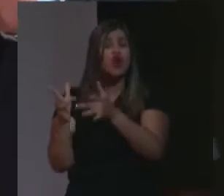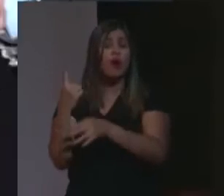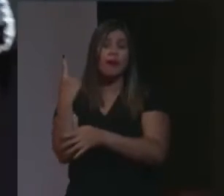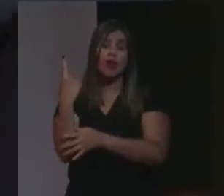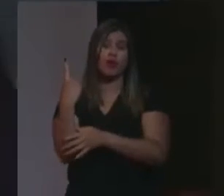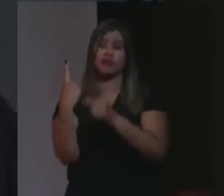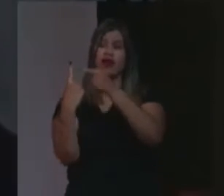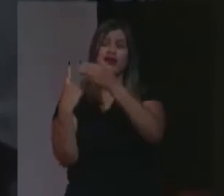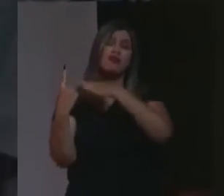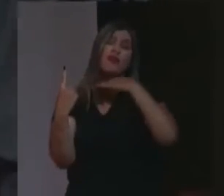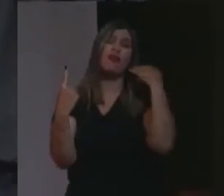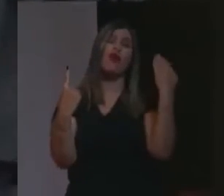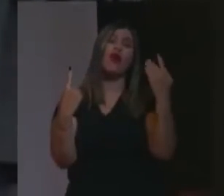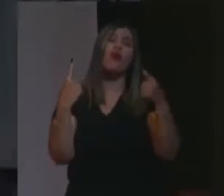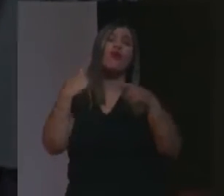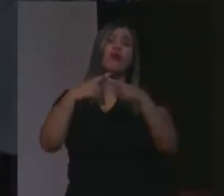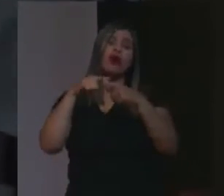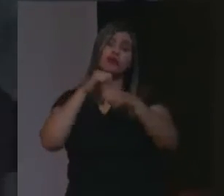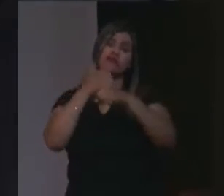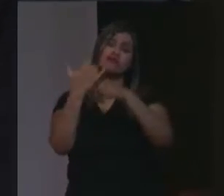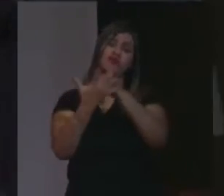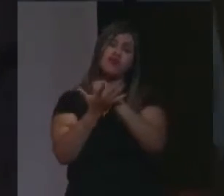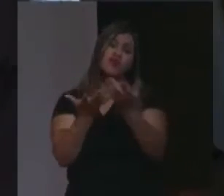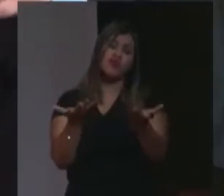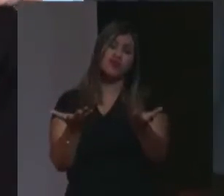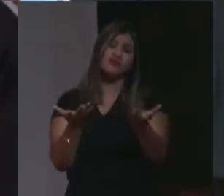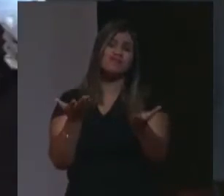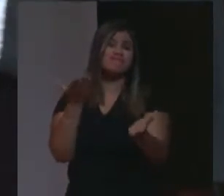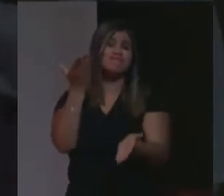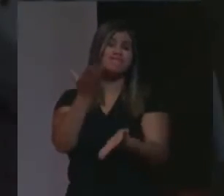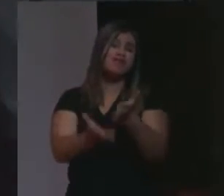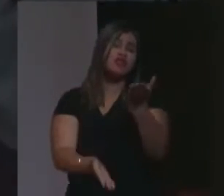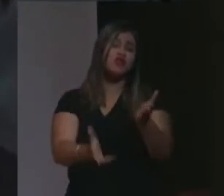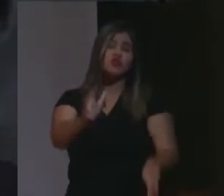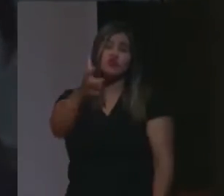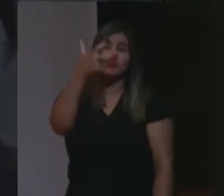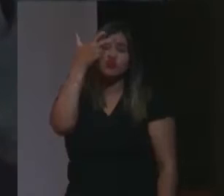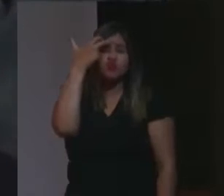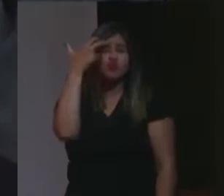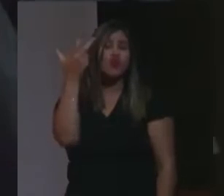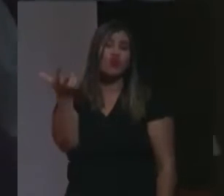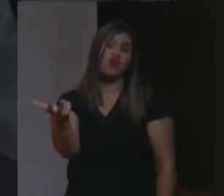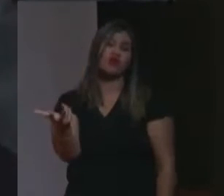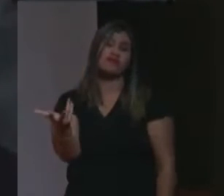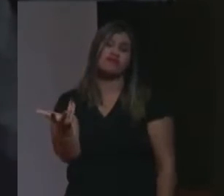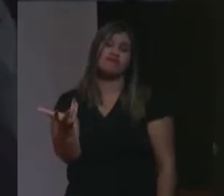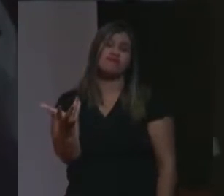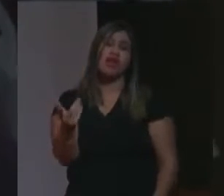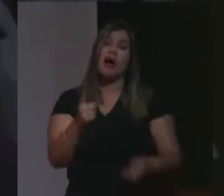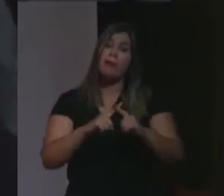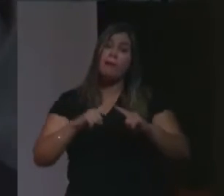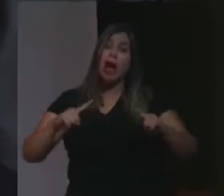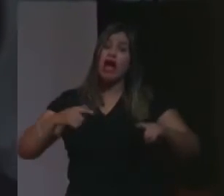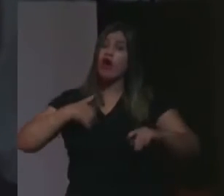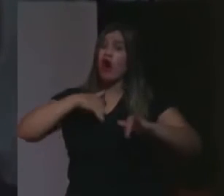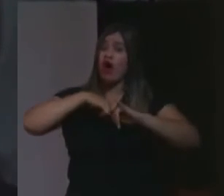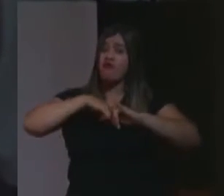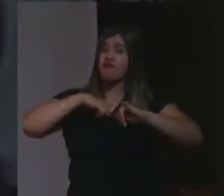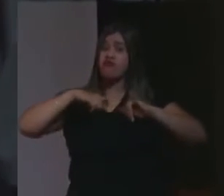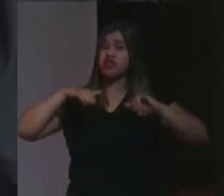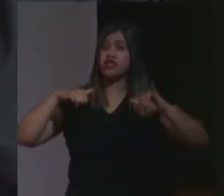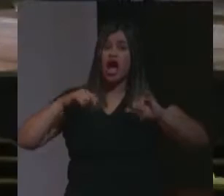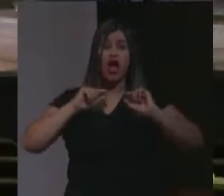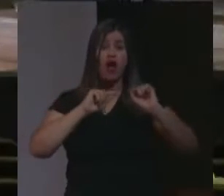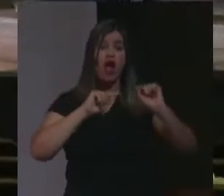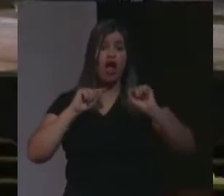Destruiu, destruiu cultura, destruiu. Mas o que eu não posso aqui afirmar, porque isso é contra a